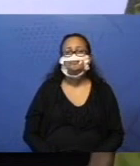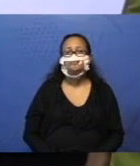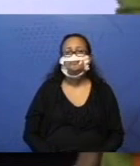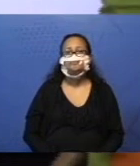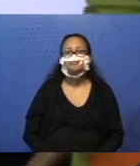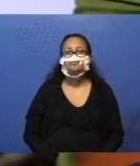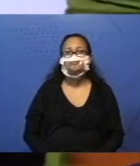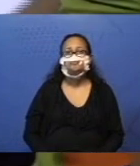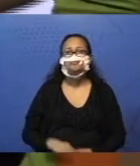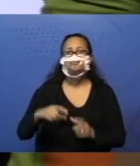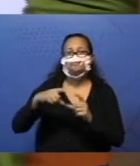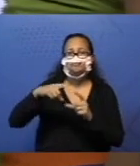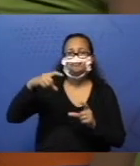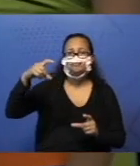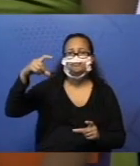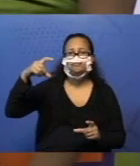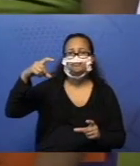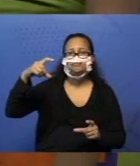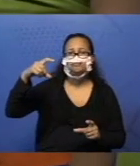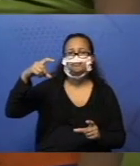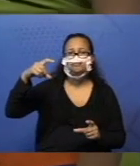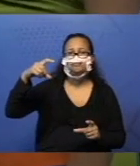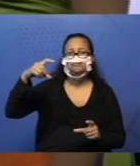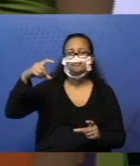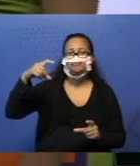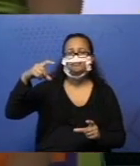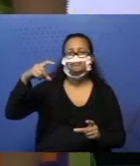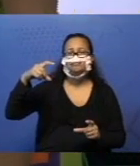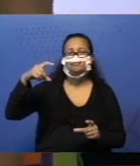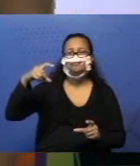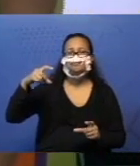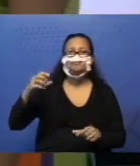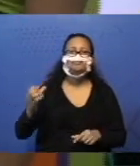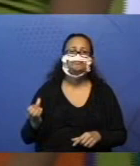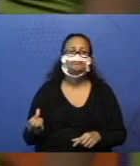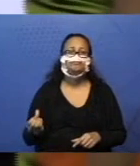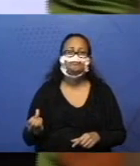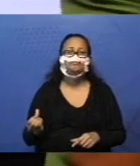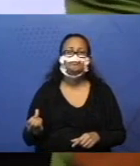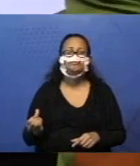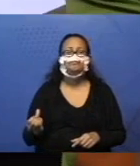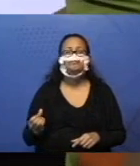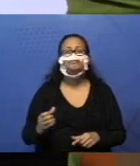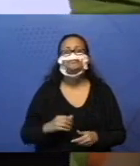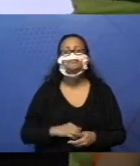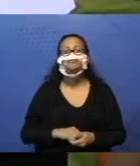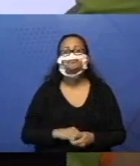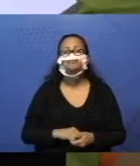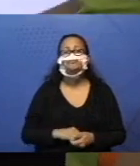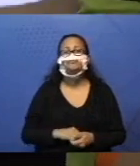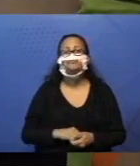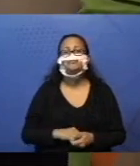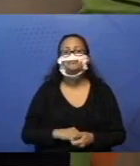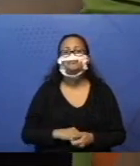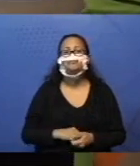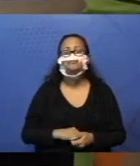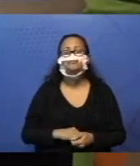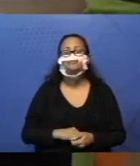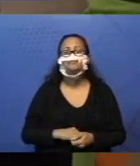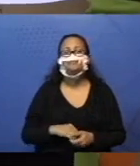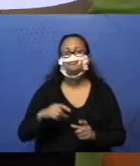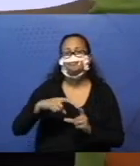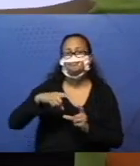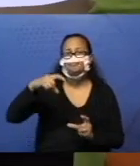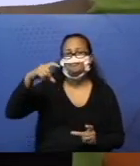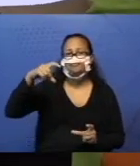Próxima barrinha, estamos no 7. Quem é a próxima agora? 6, né? A